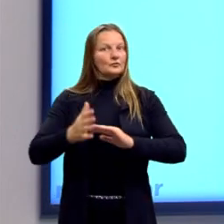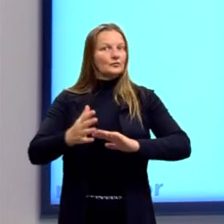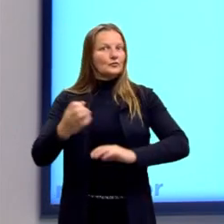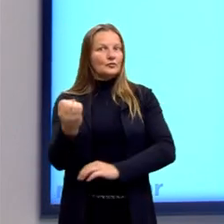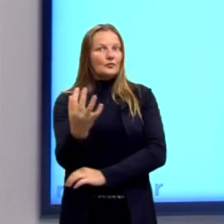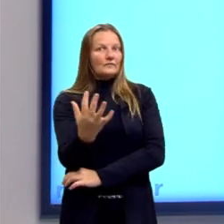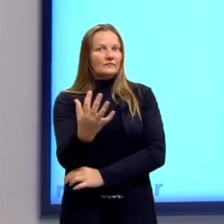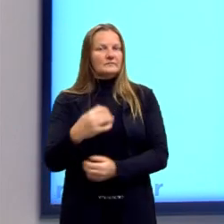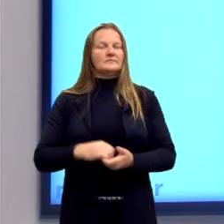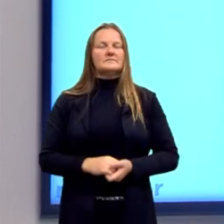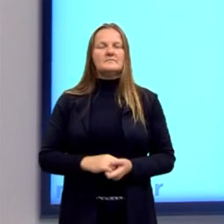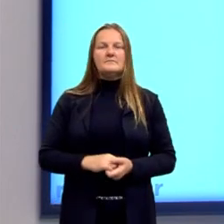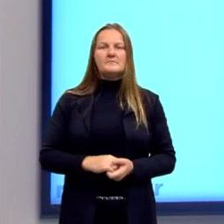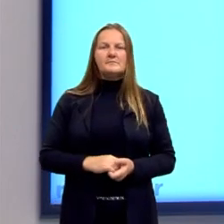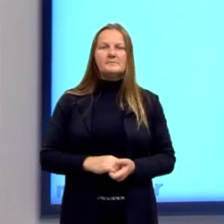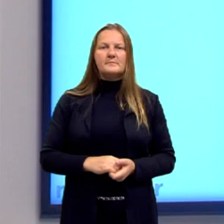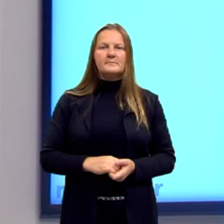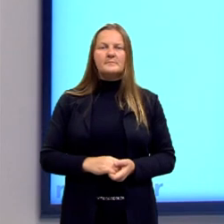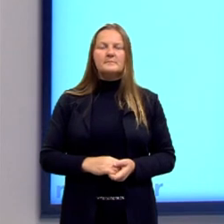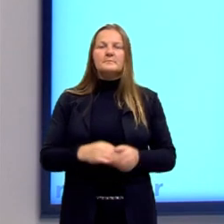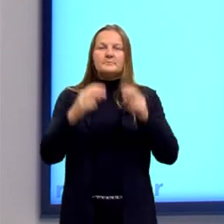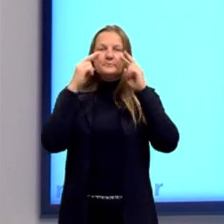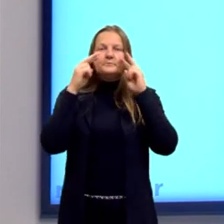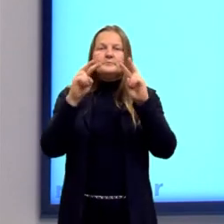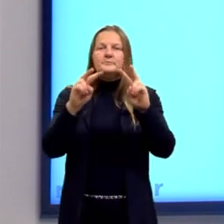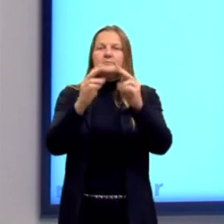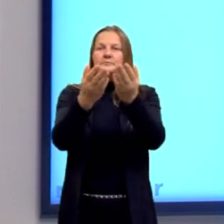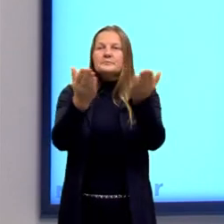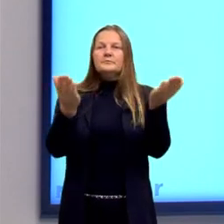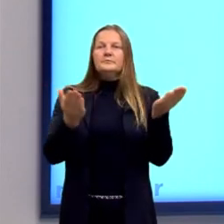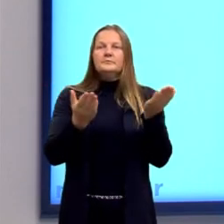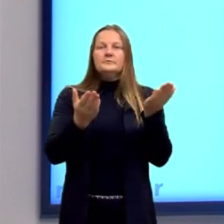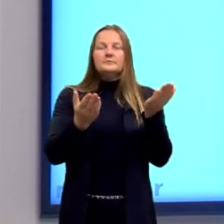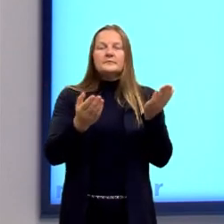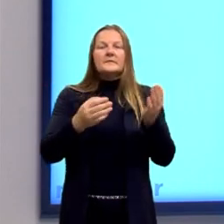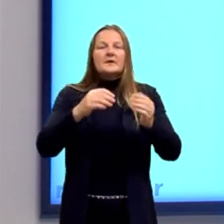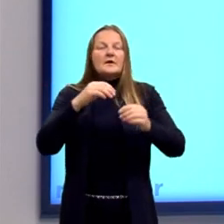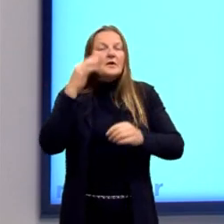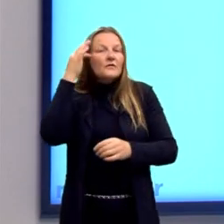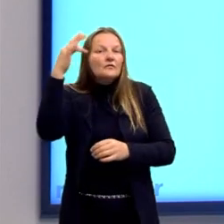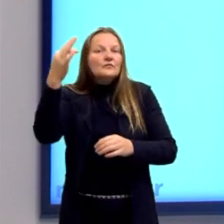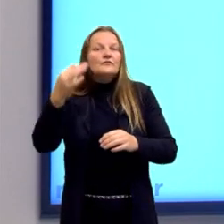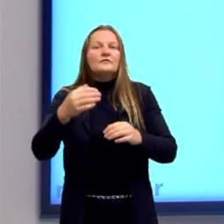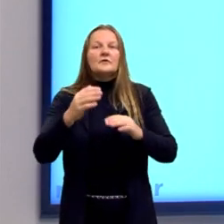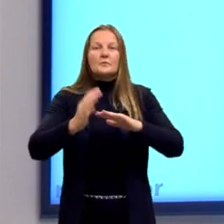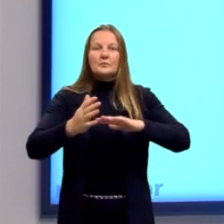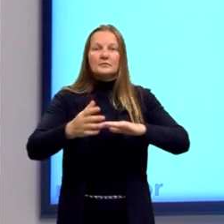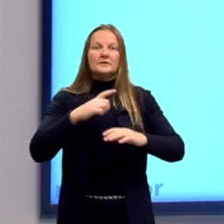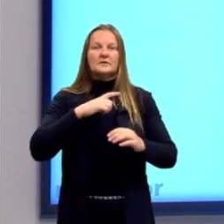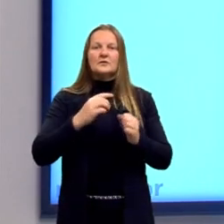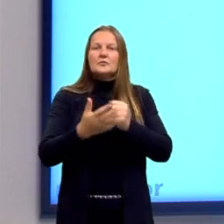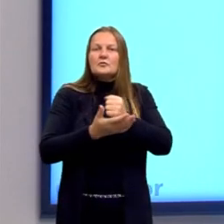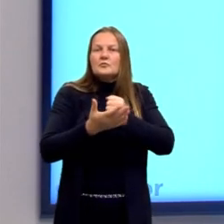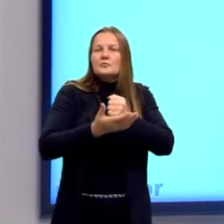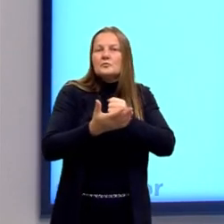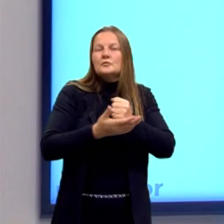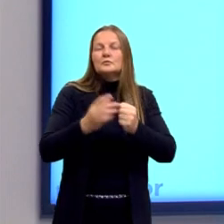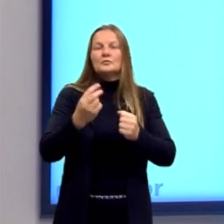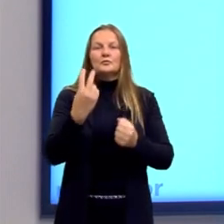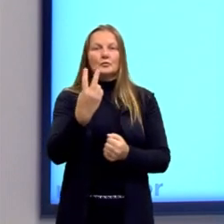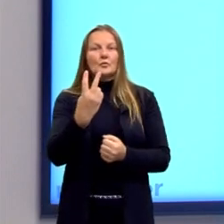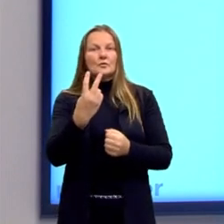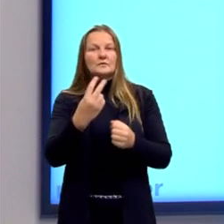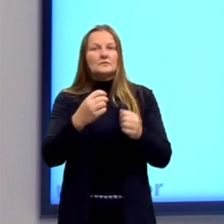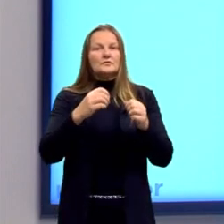Então, olha só, a filosofia moderna, ela se baseia em cima de dois pilares,